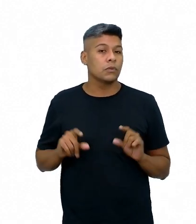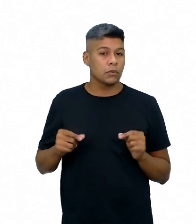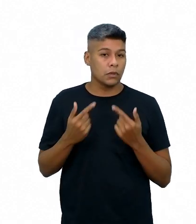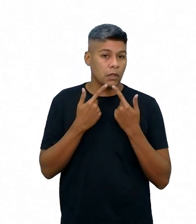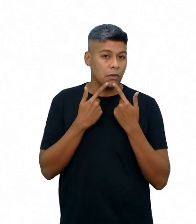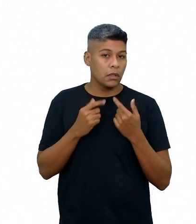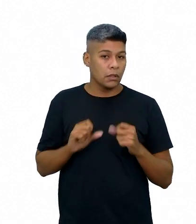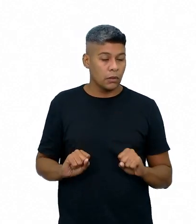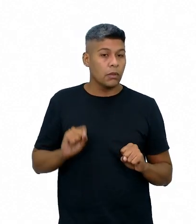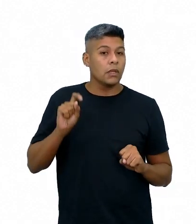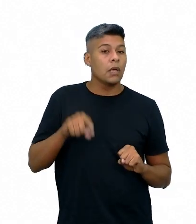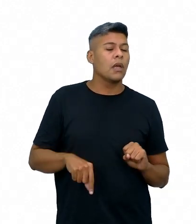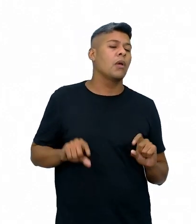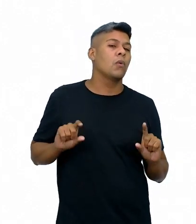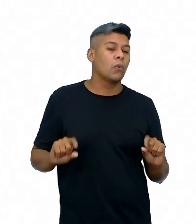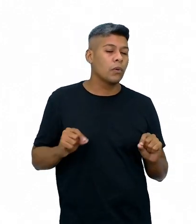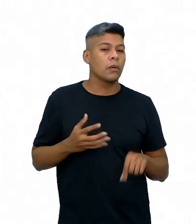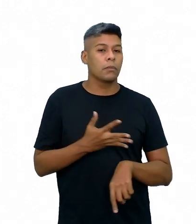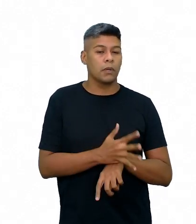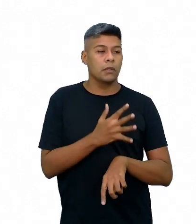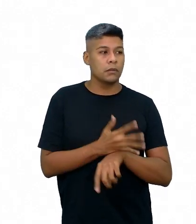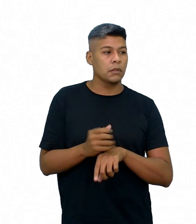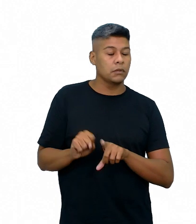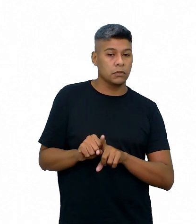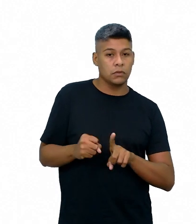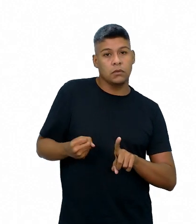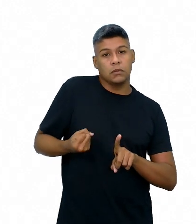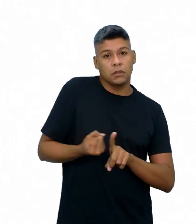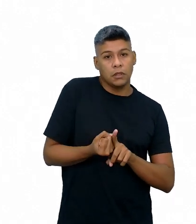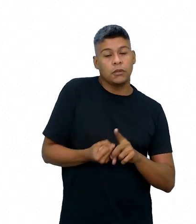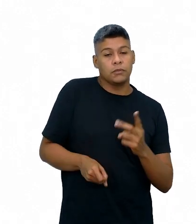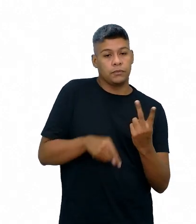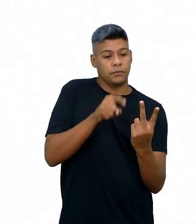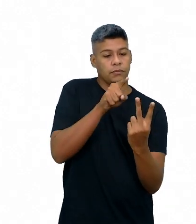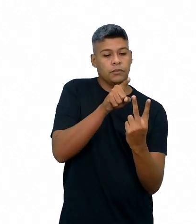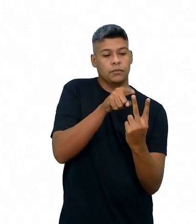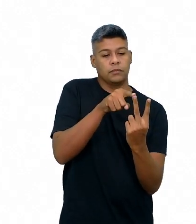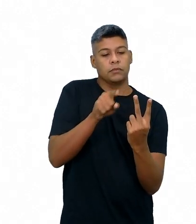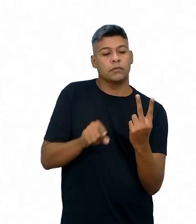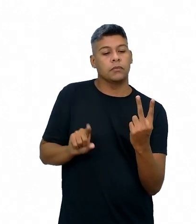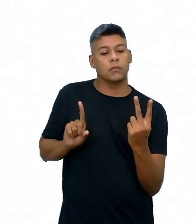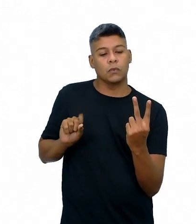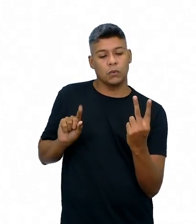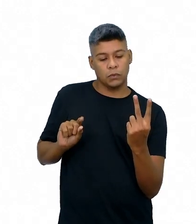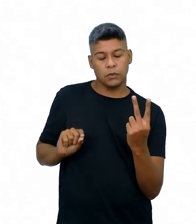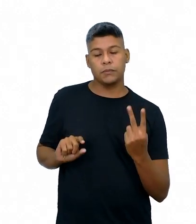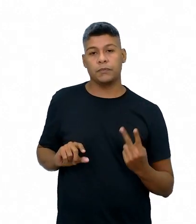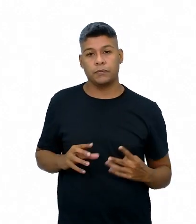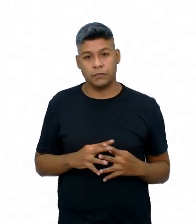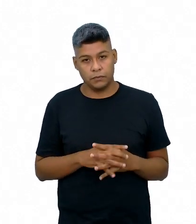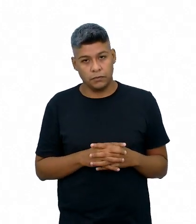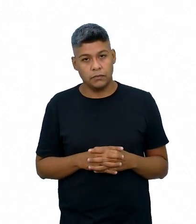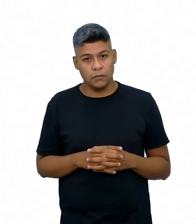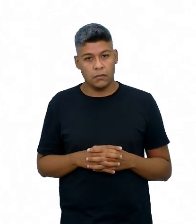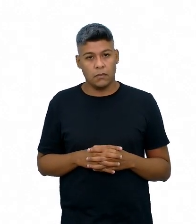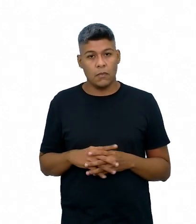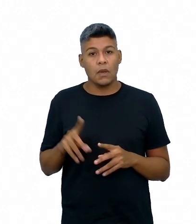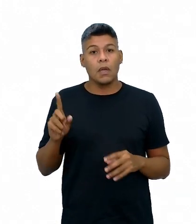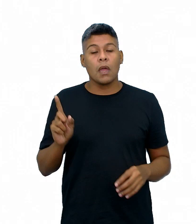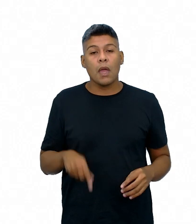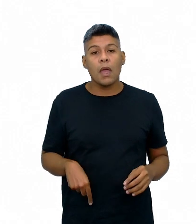linguagem é considerada como prática social. No segundo aspecto, é fundamental considerar os